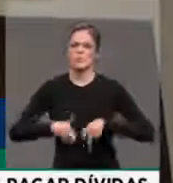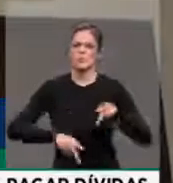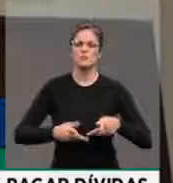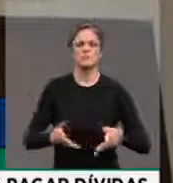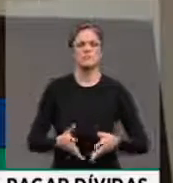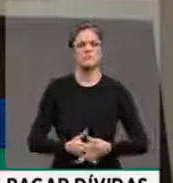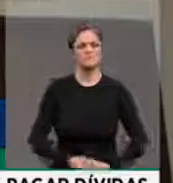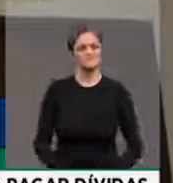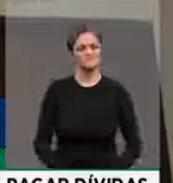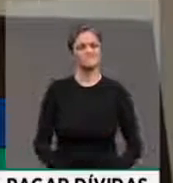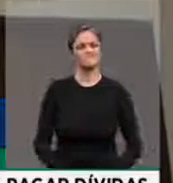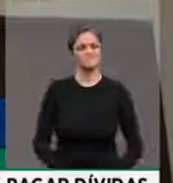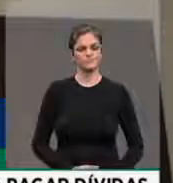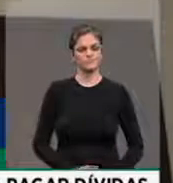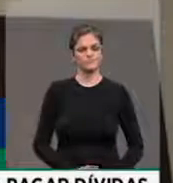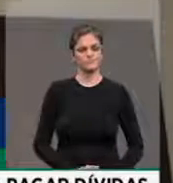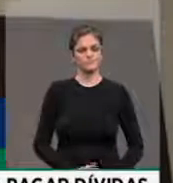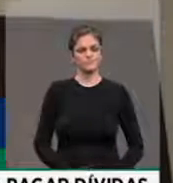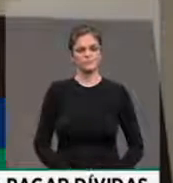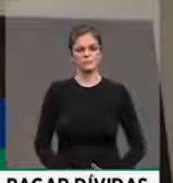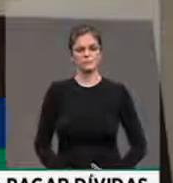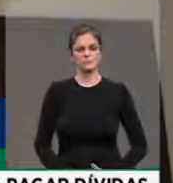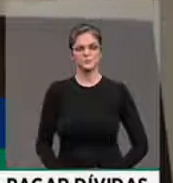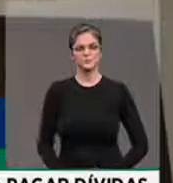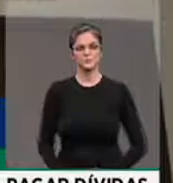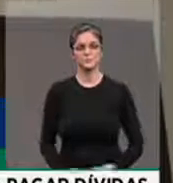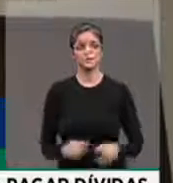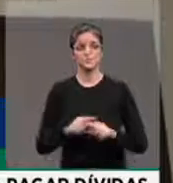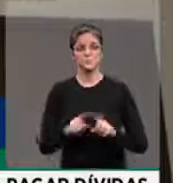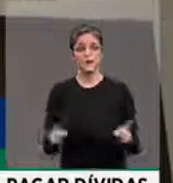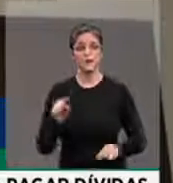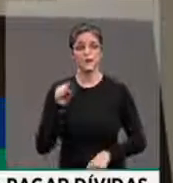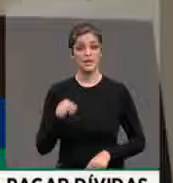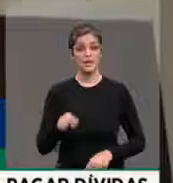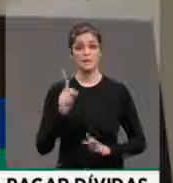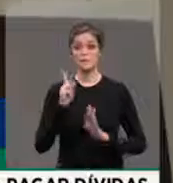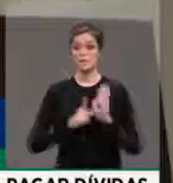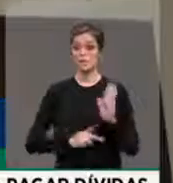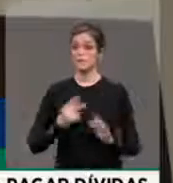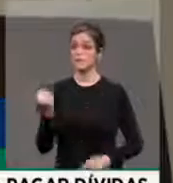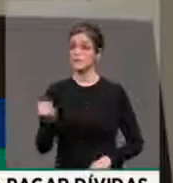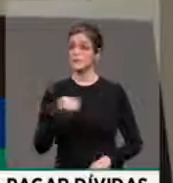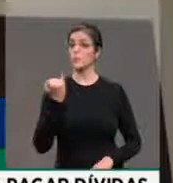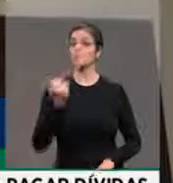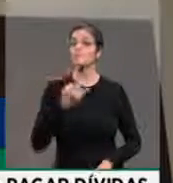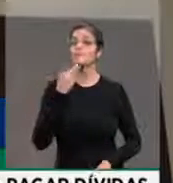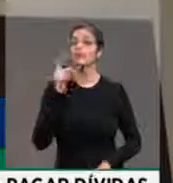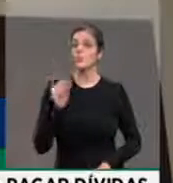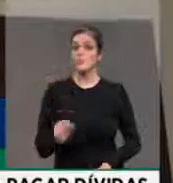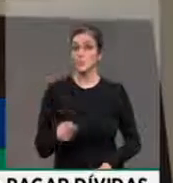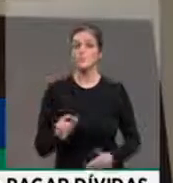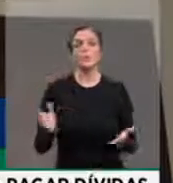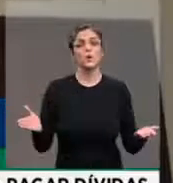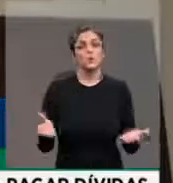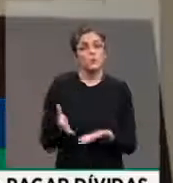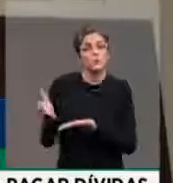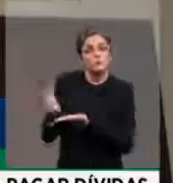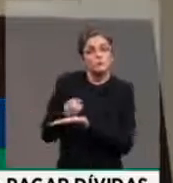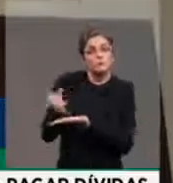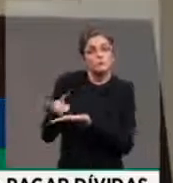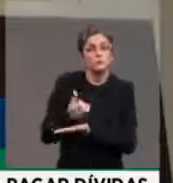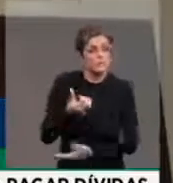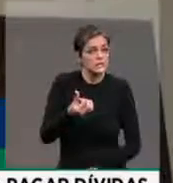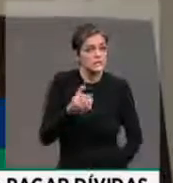presidente, esse projeto toca no ponto importante. A renda básica hoje chega nas pessoas que mais precisam. Não há como